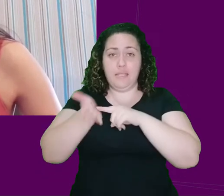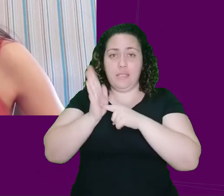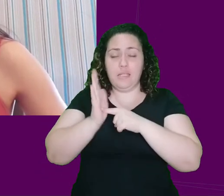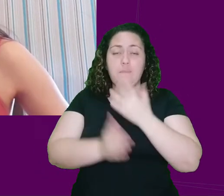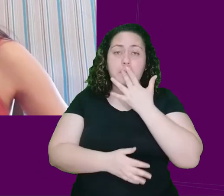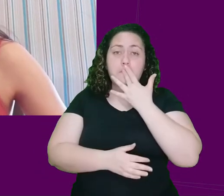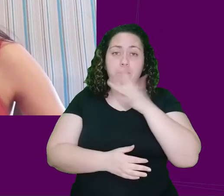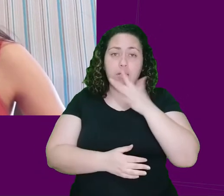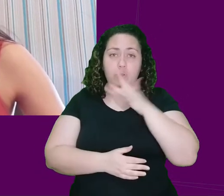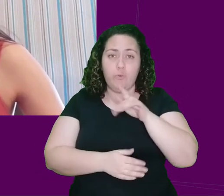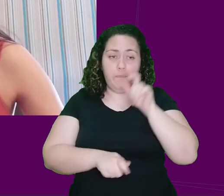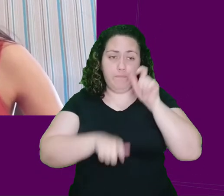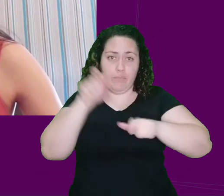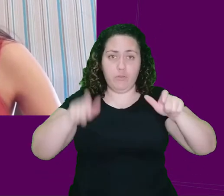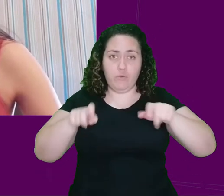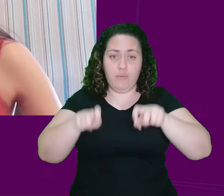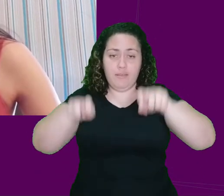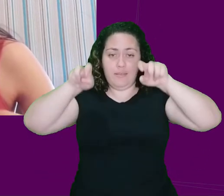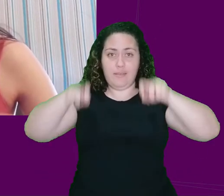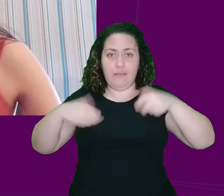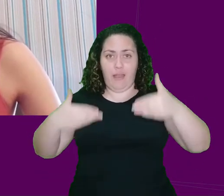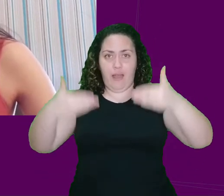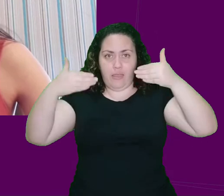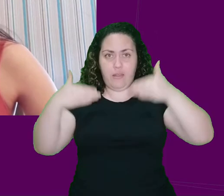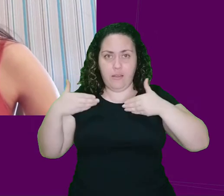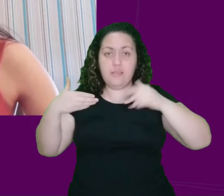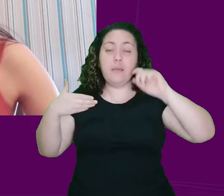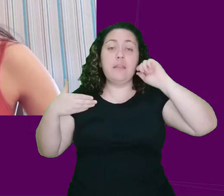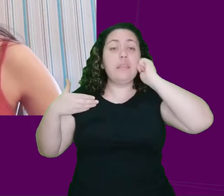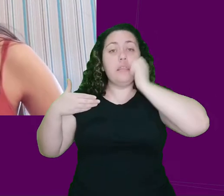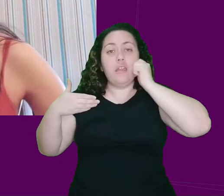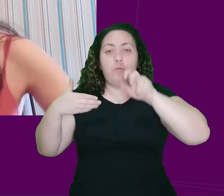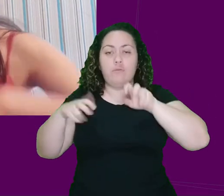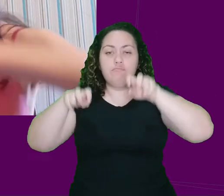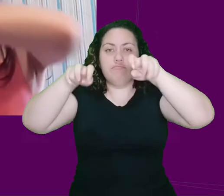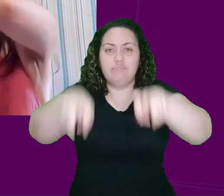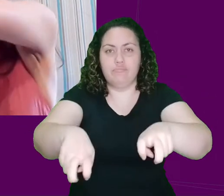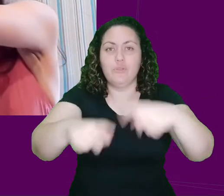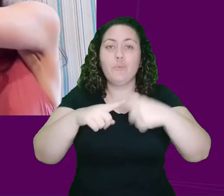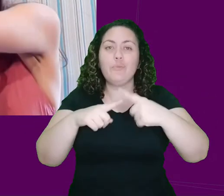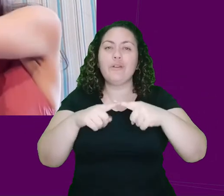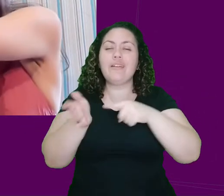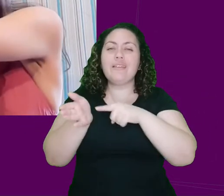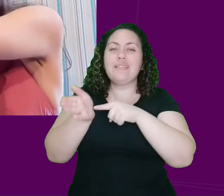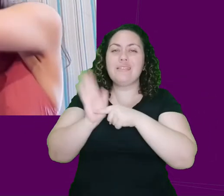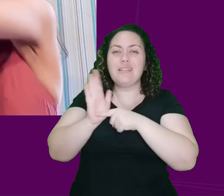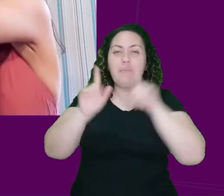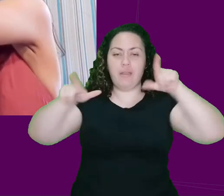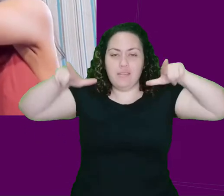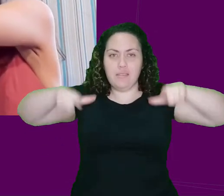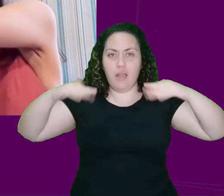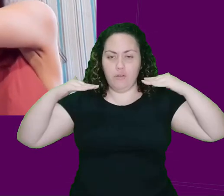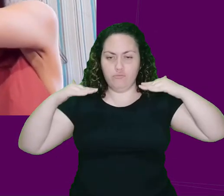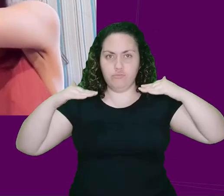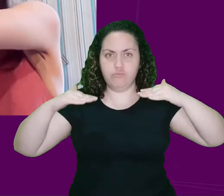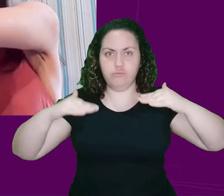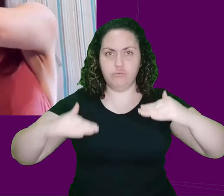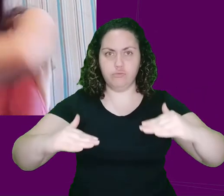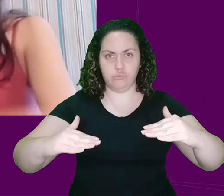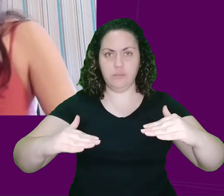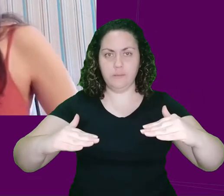brancos sentavam nas fileiras de trás e os negros na frente. Então, como a sala era assim, nesse formato de rampa, né,